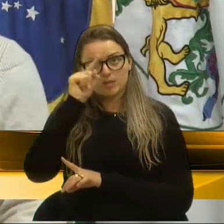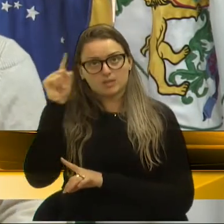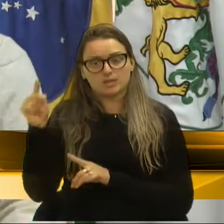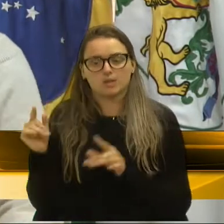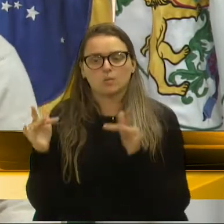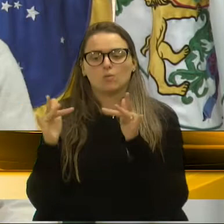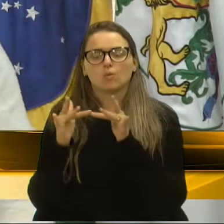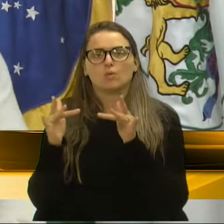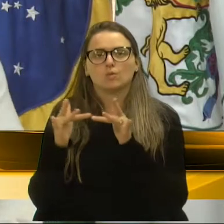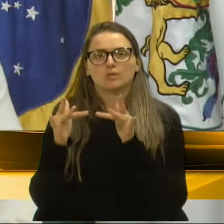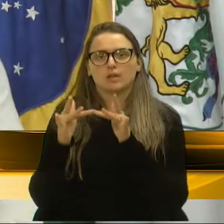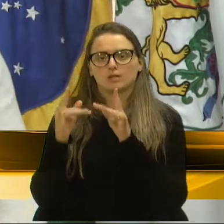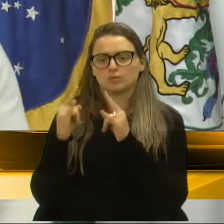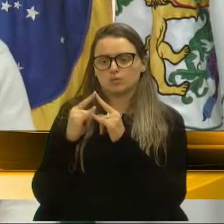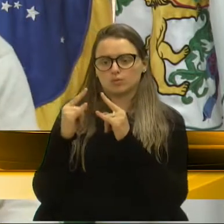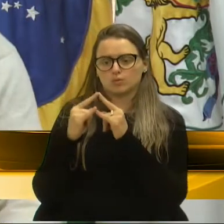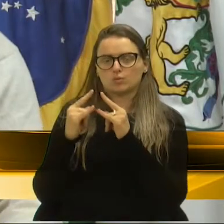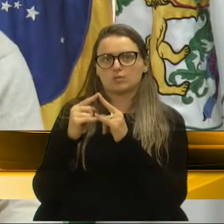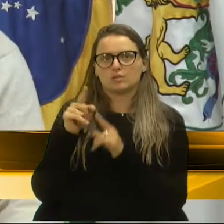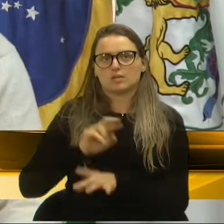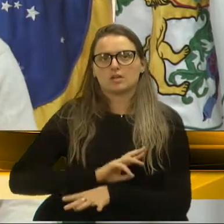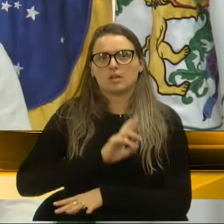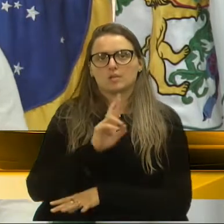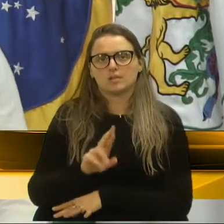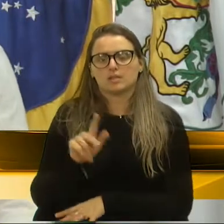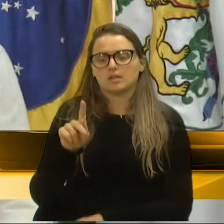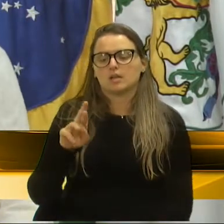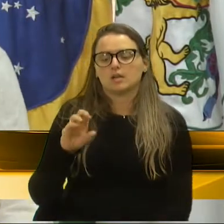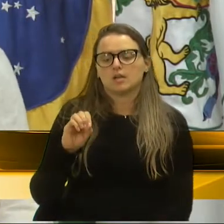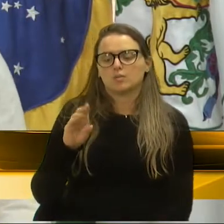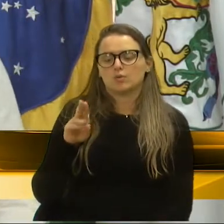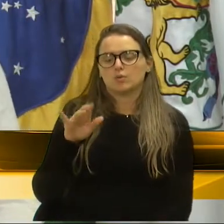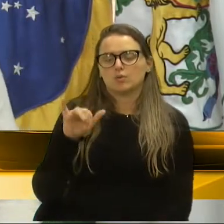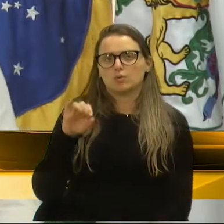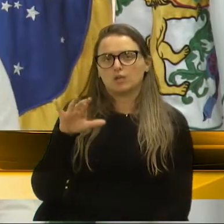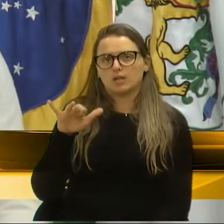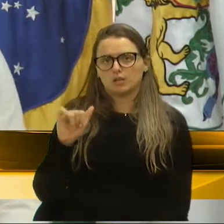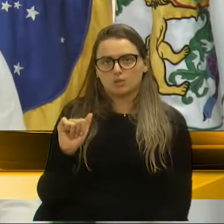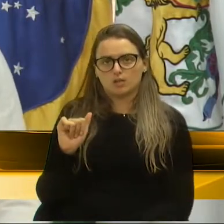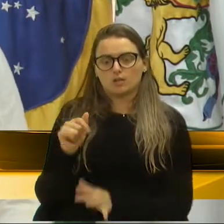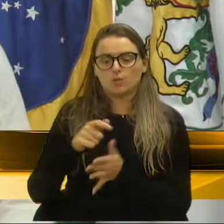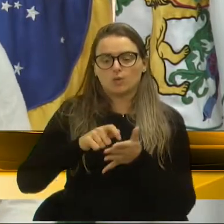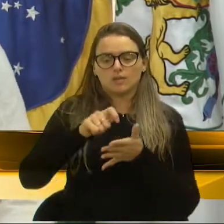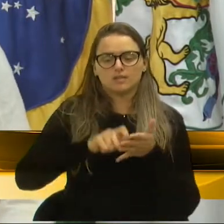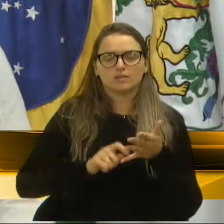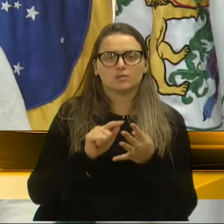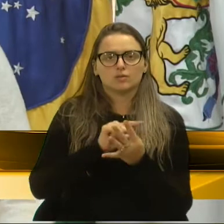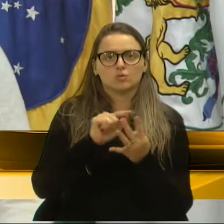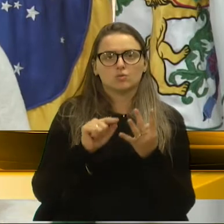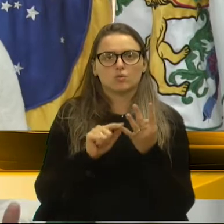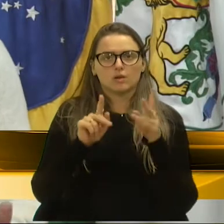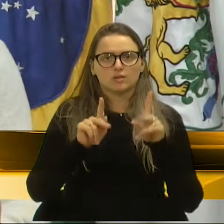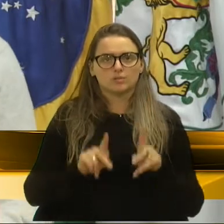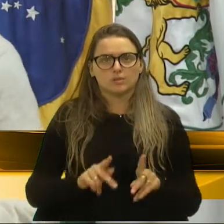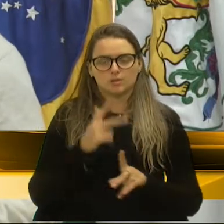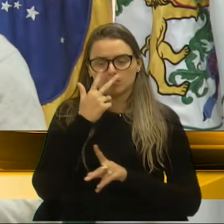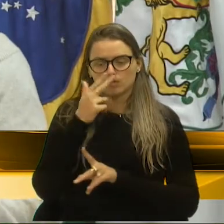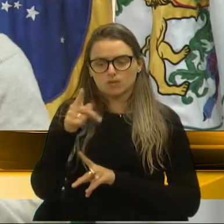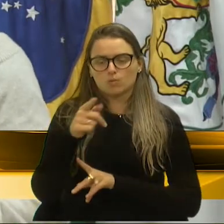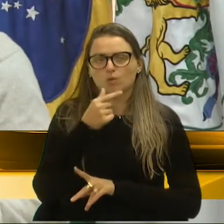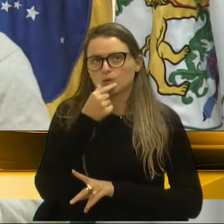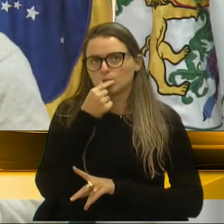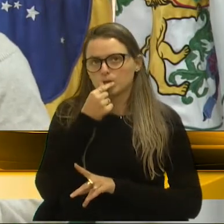entidade jurídica que representa a procuradoria com assinatura de quatro procuradores, como o Beltrão falou,